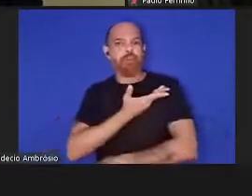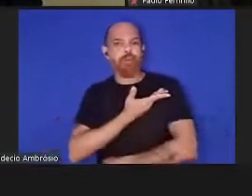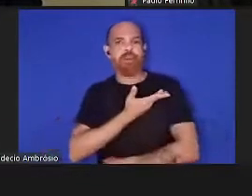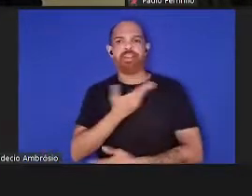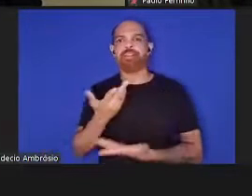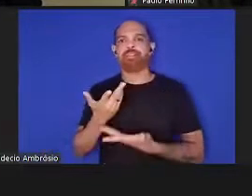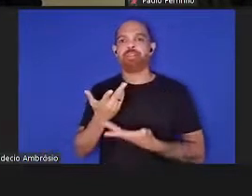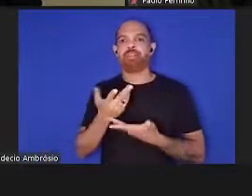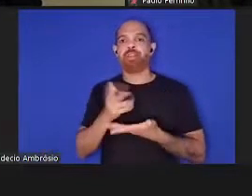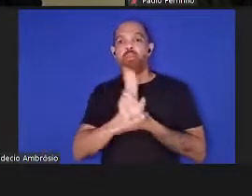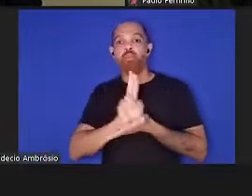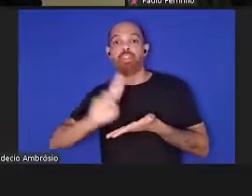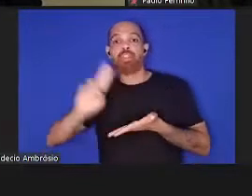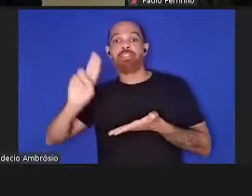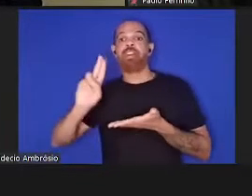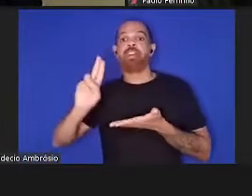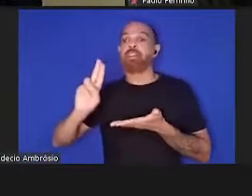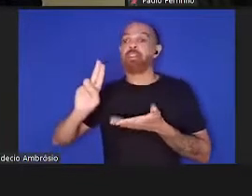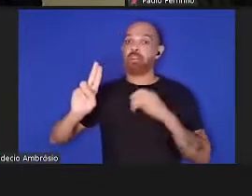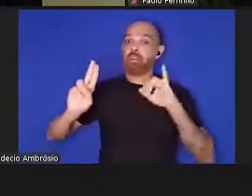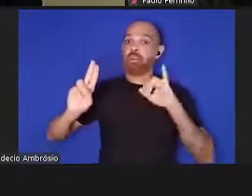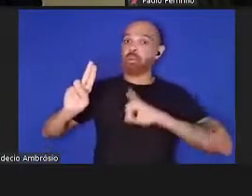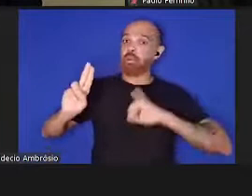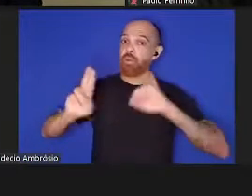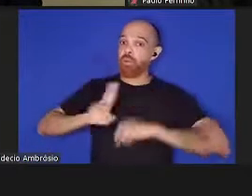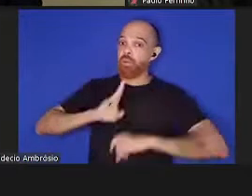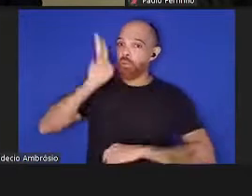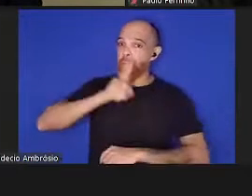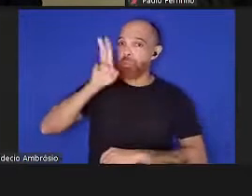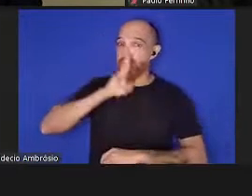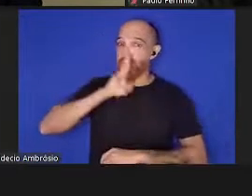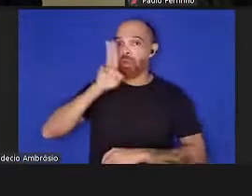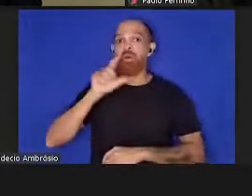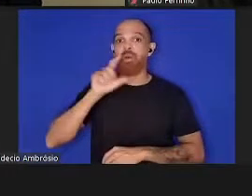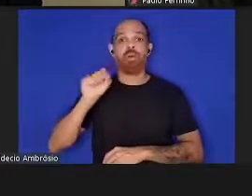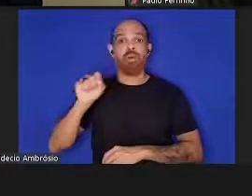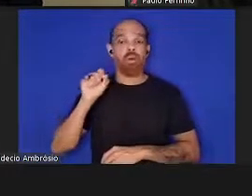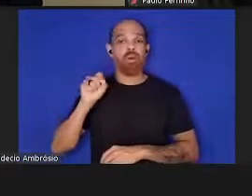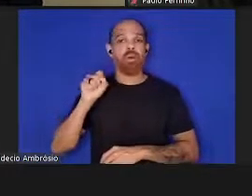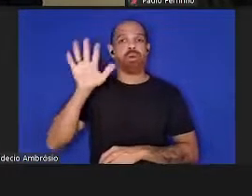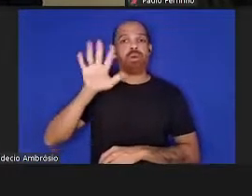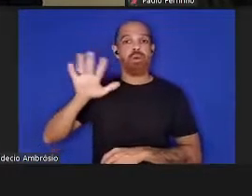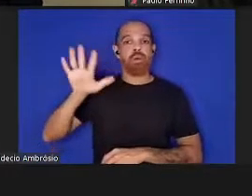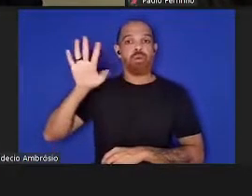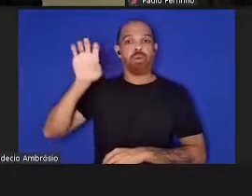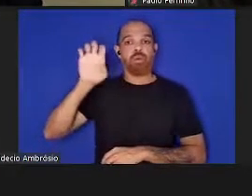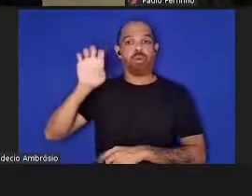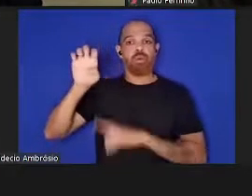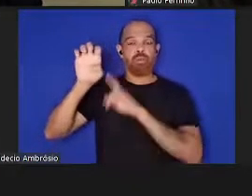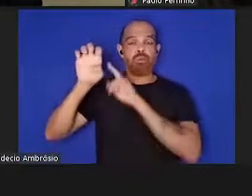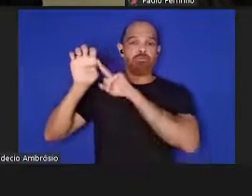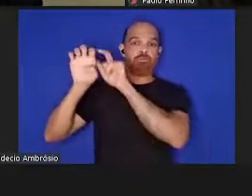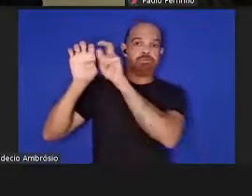universidades tão importantes da Península, de Portugal,